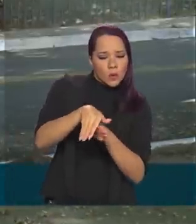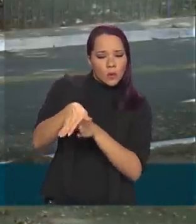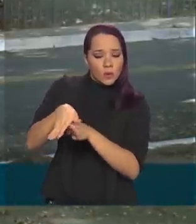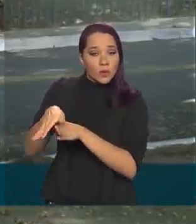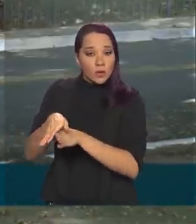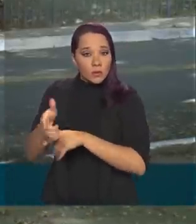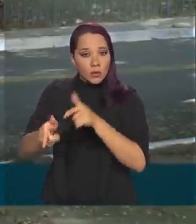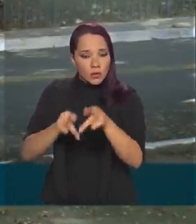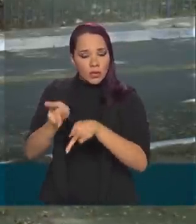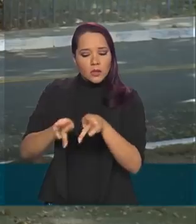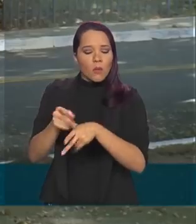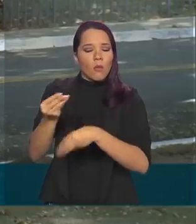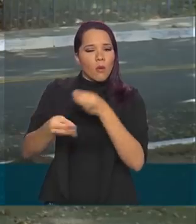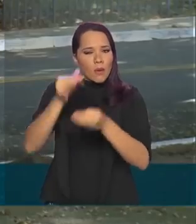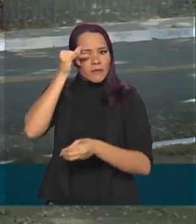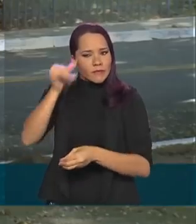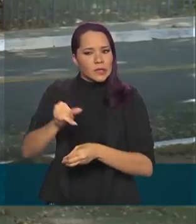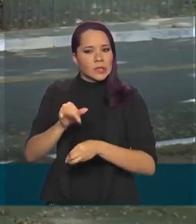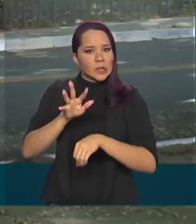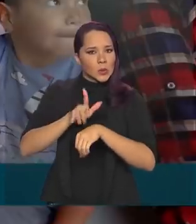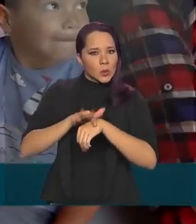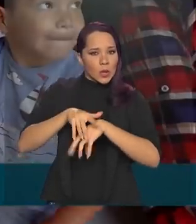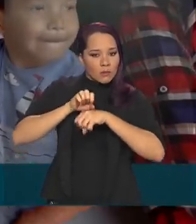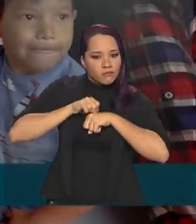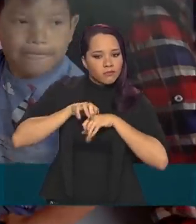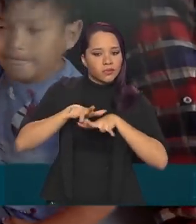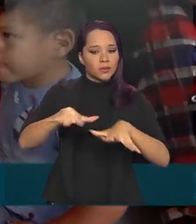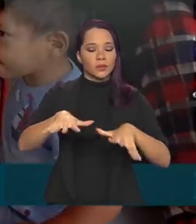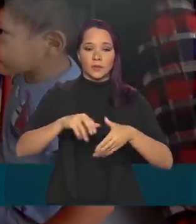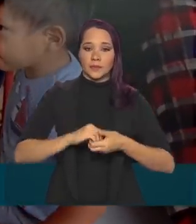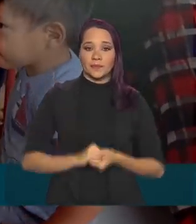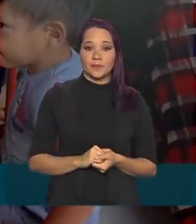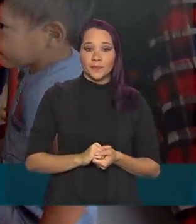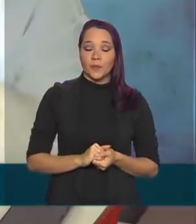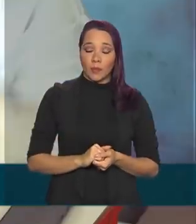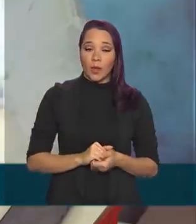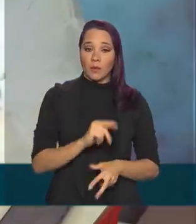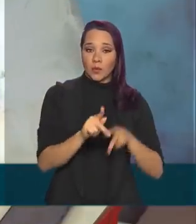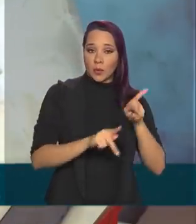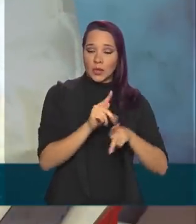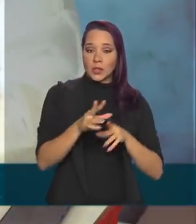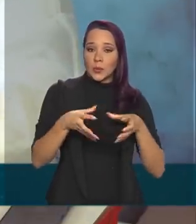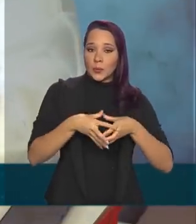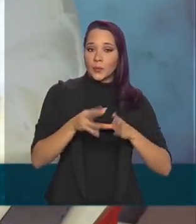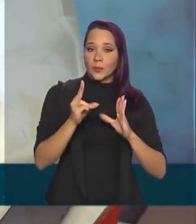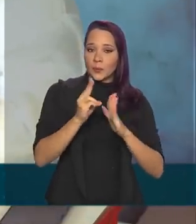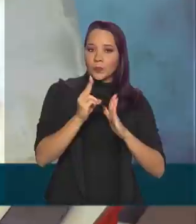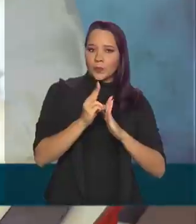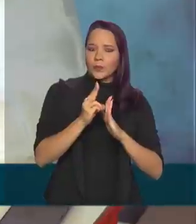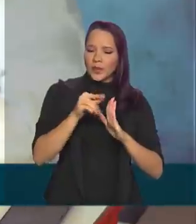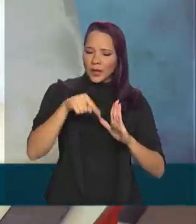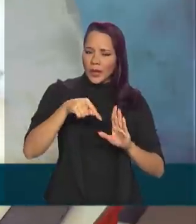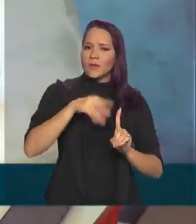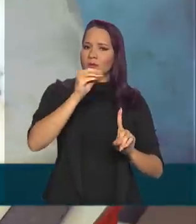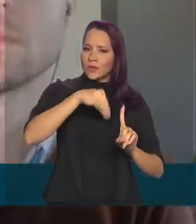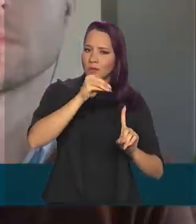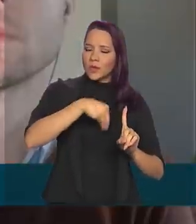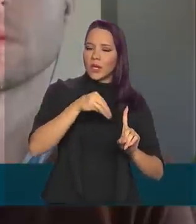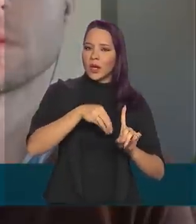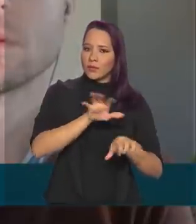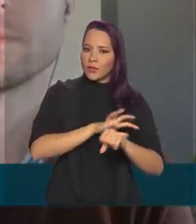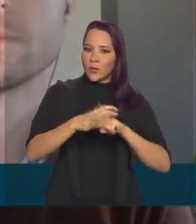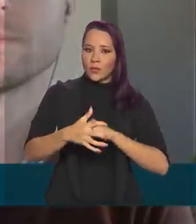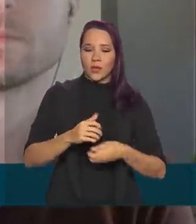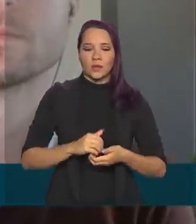para evitar a disseminação da doença. As populações indígenas são mais vulneráveis ao coronavírus.